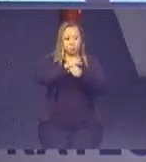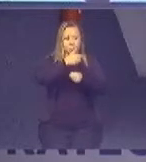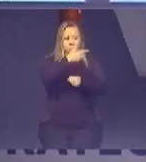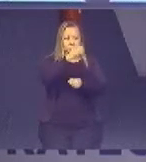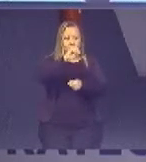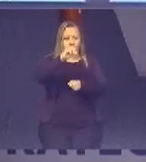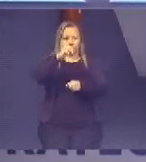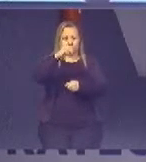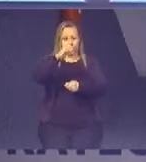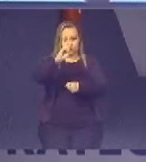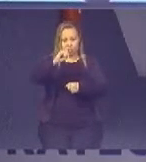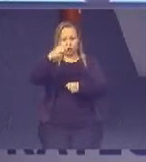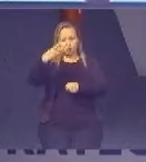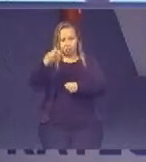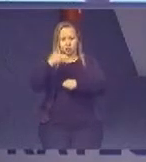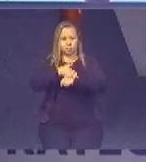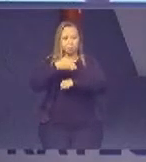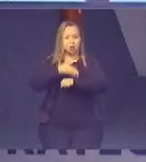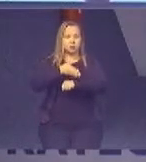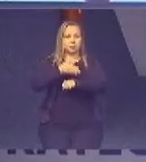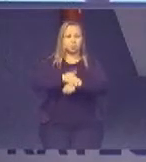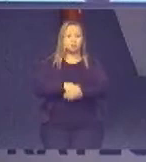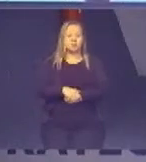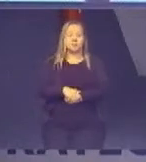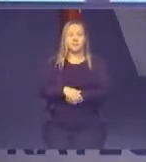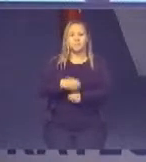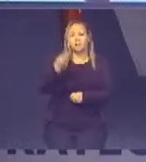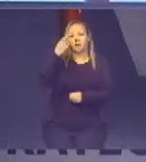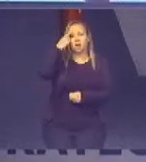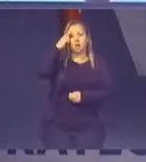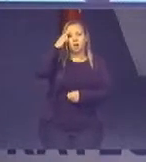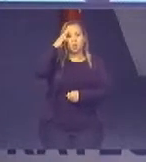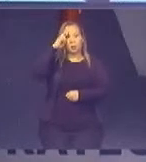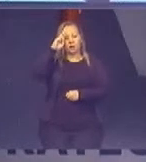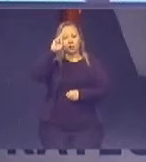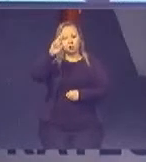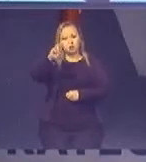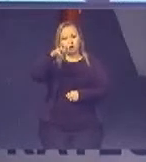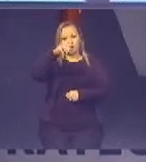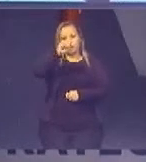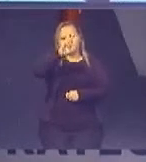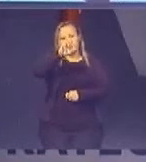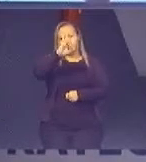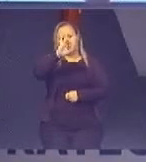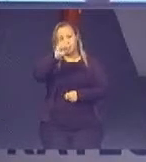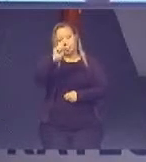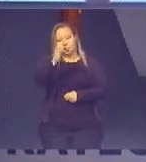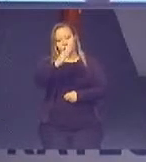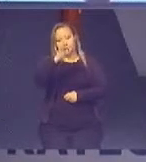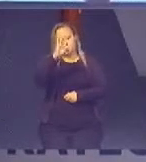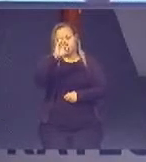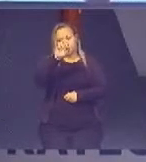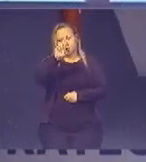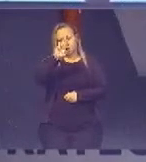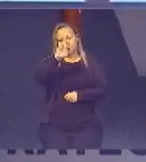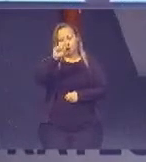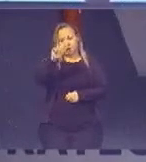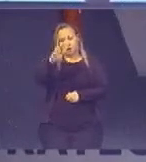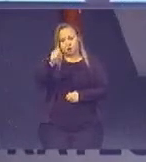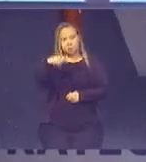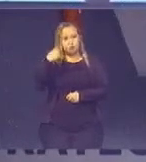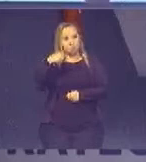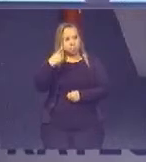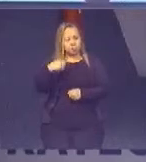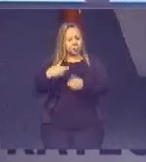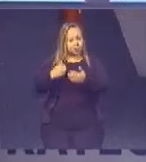com a participação da doutora Maria Tereza na época procuradora que